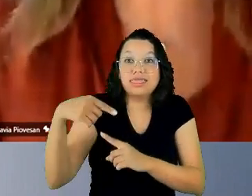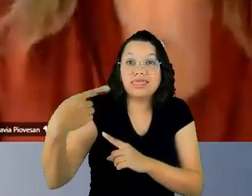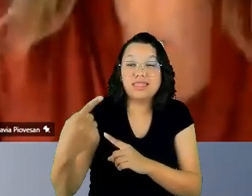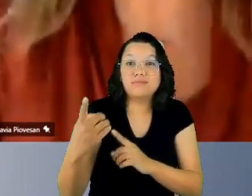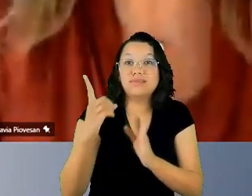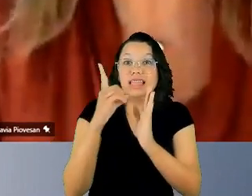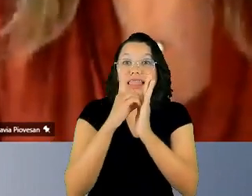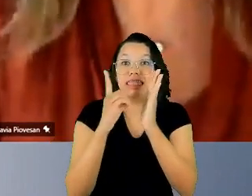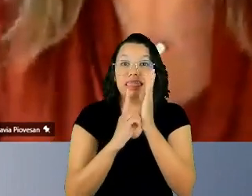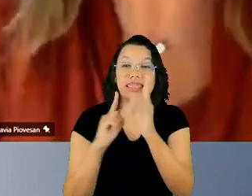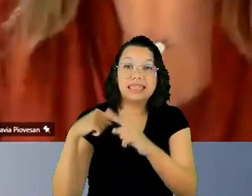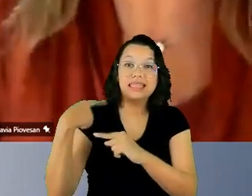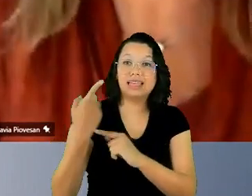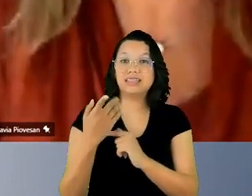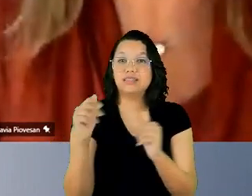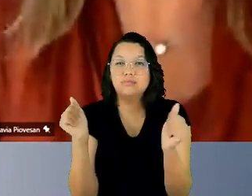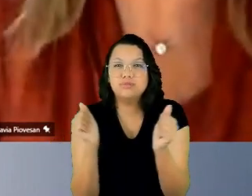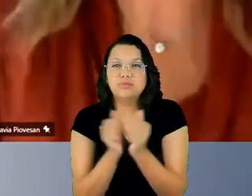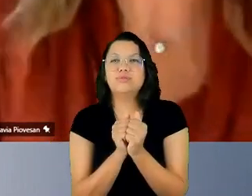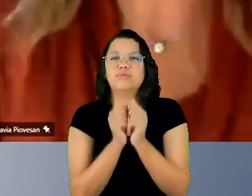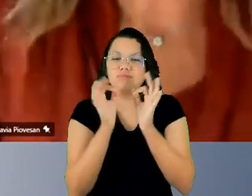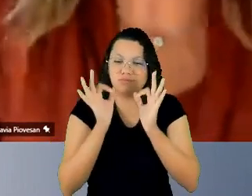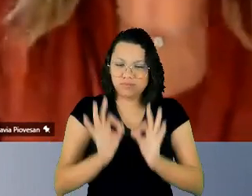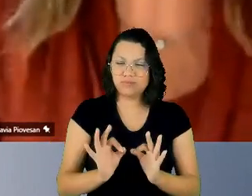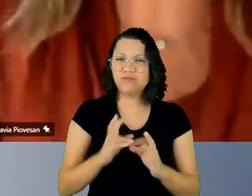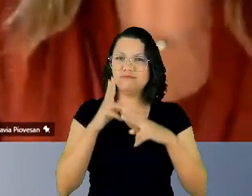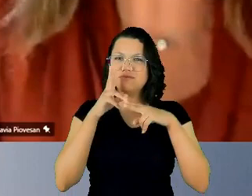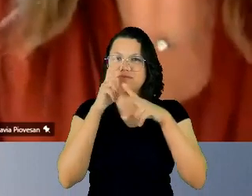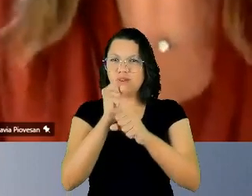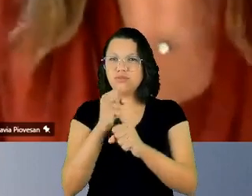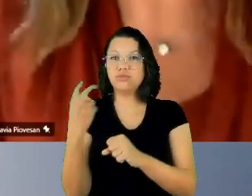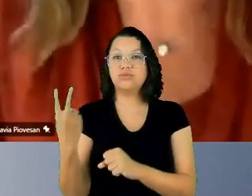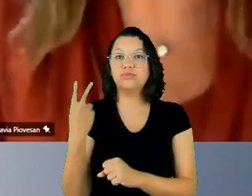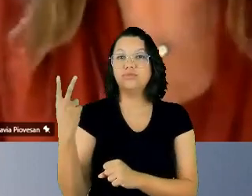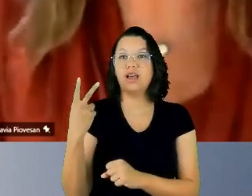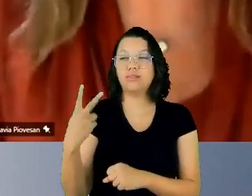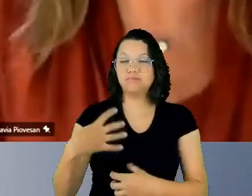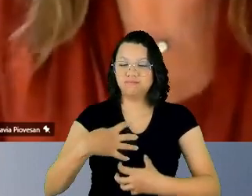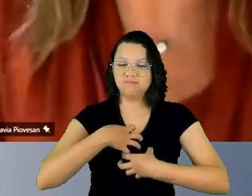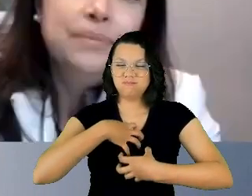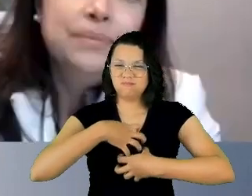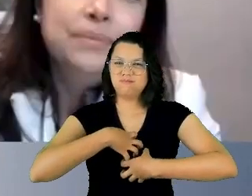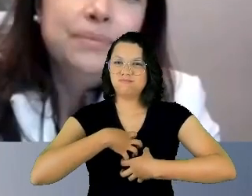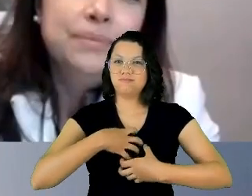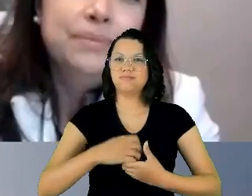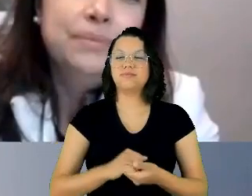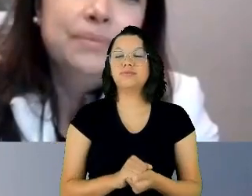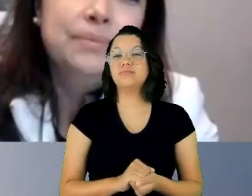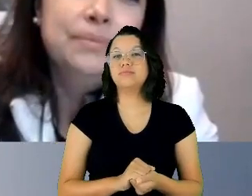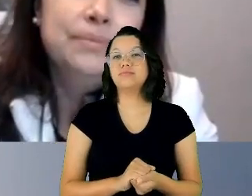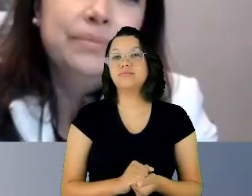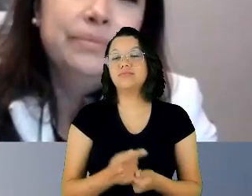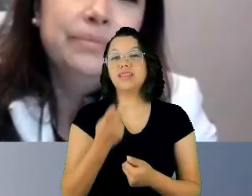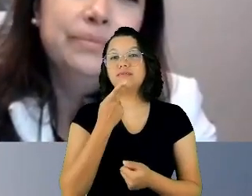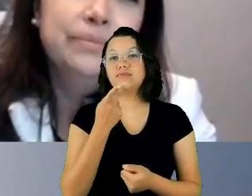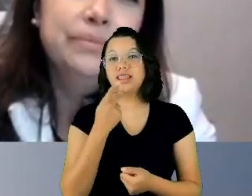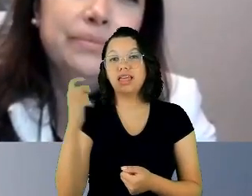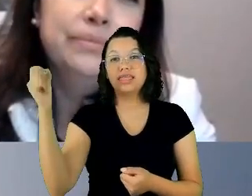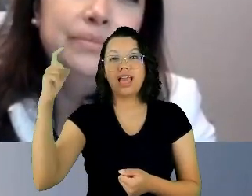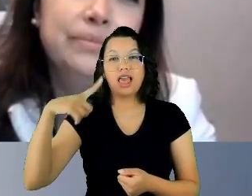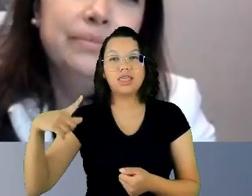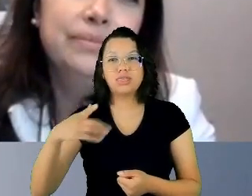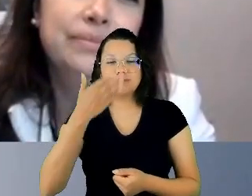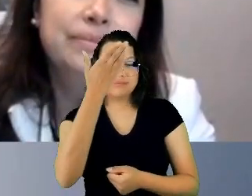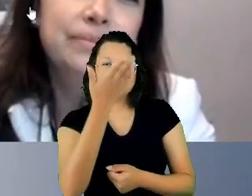firmes, nos valores que nos movem, que nos inspiram. Queria dizer, da luz que é a sua presença, a inspiração que é o seu